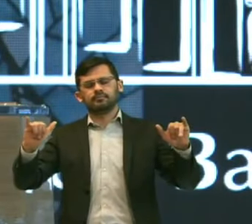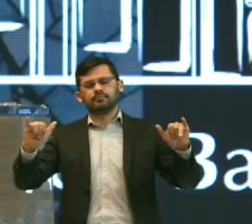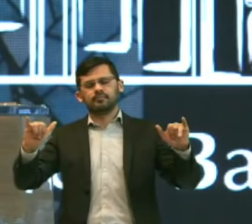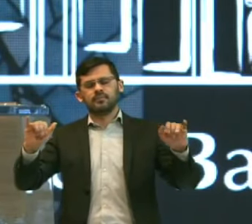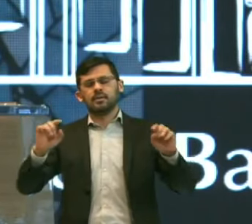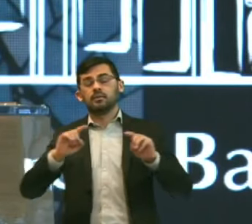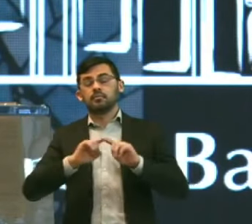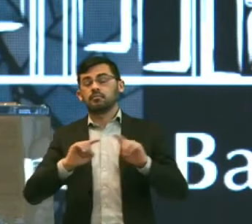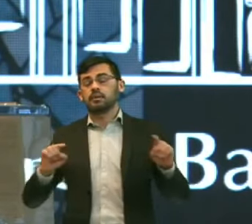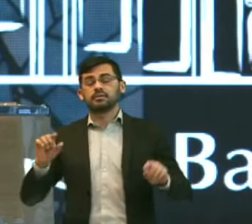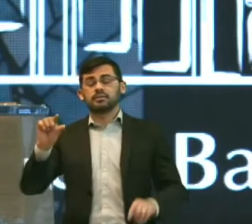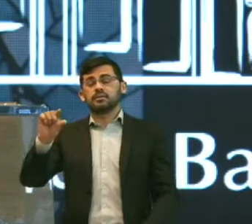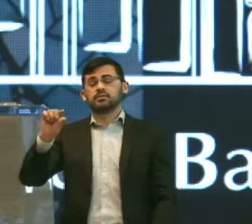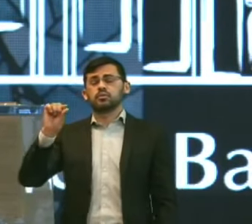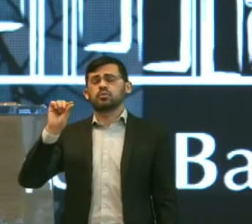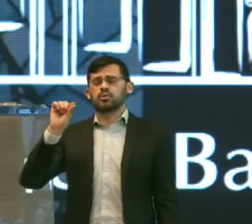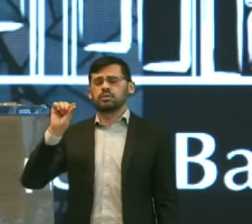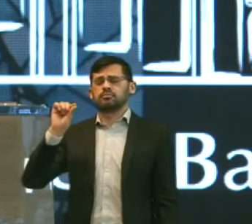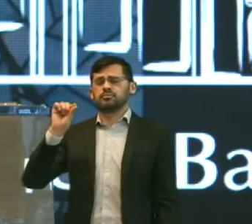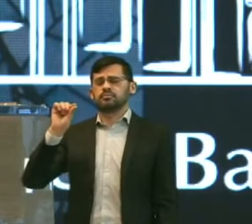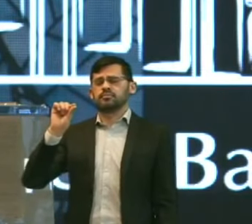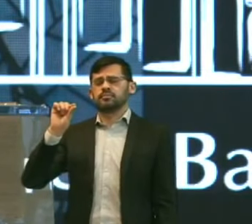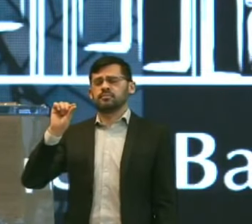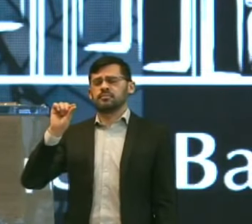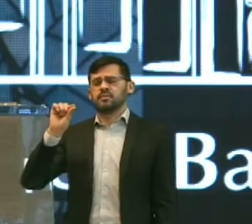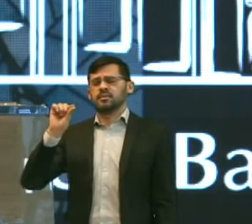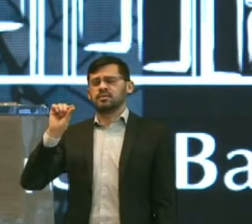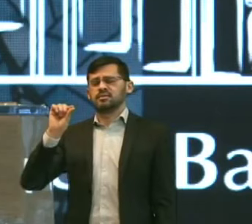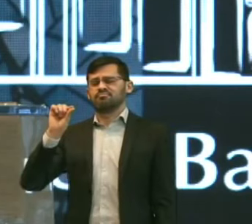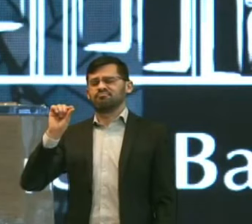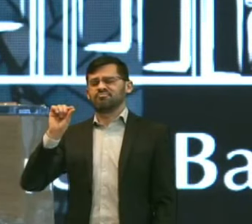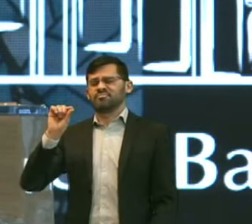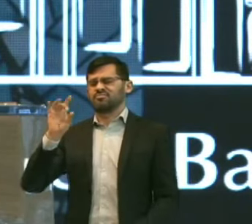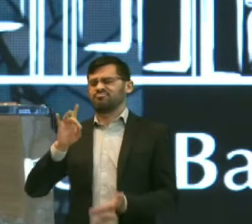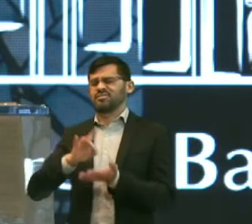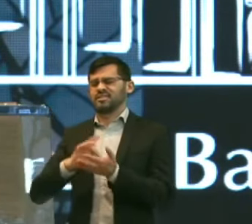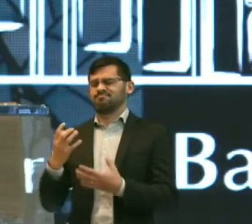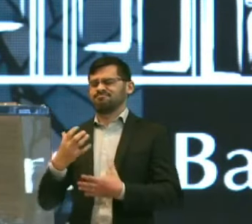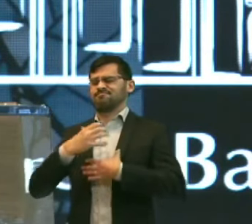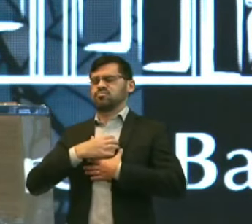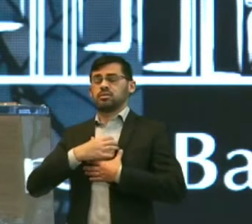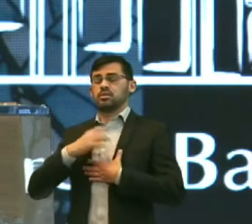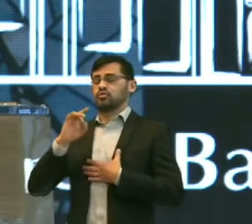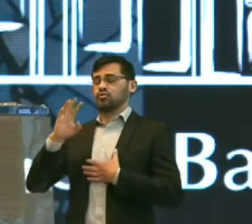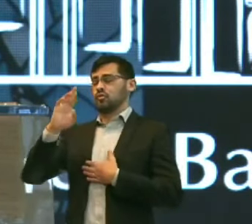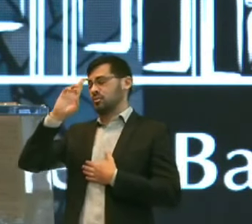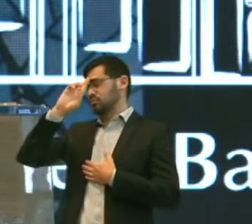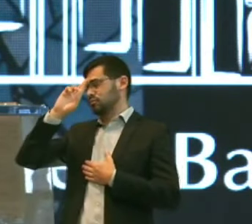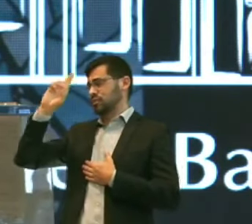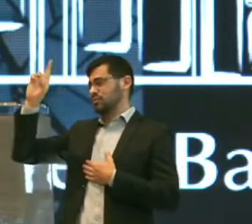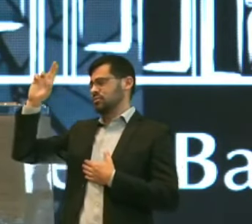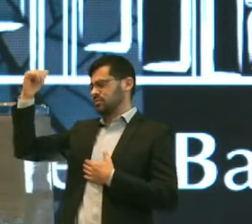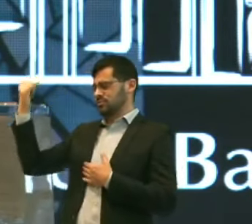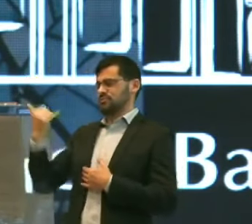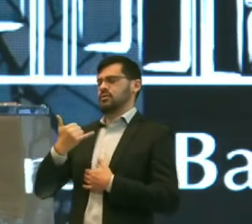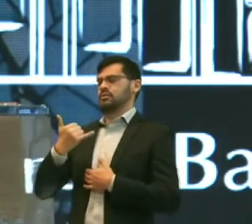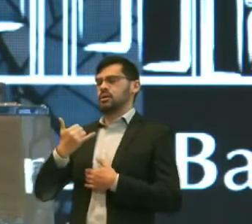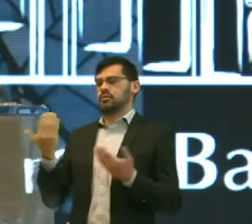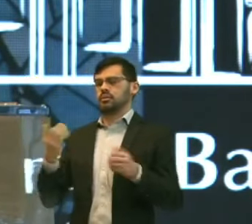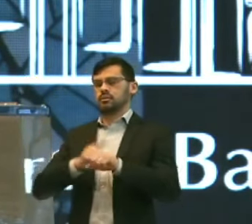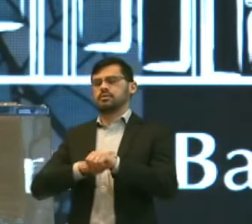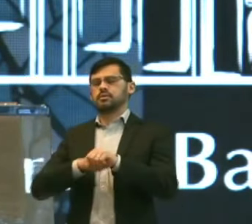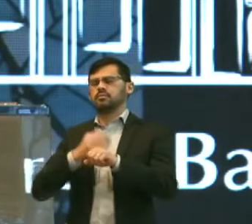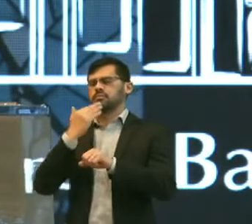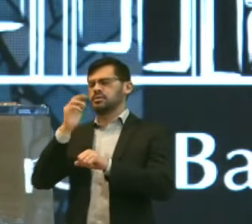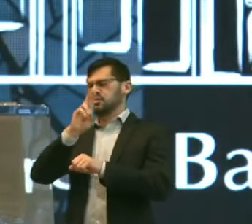Mas a decisão E o convencimento Provém do Senhor Então nessa hora Eu quero